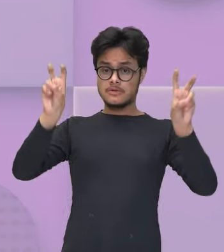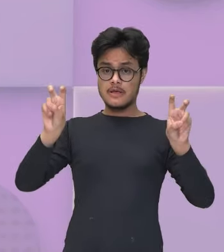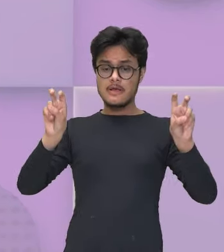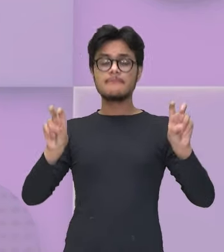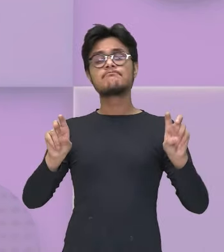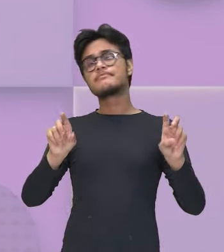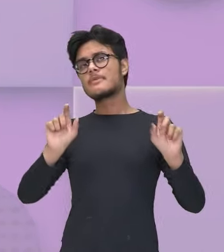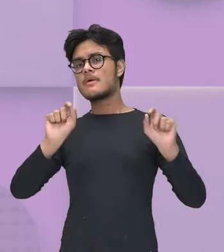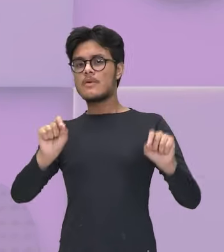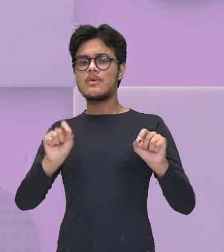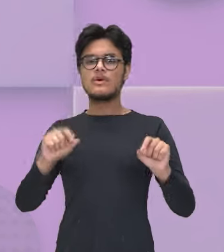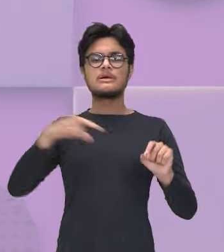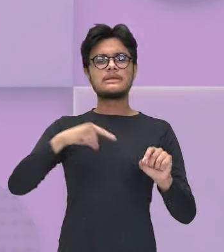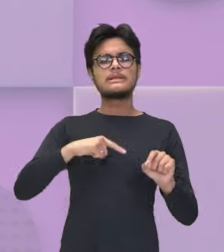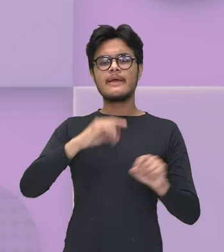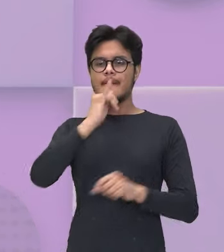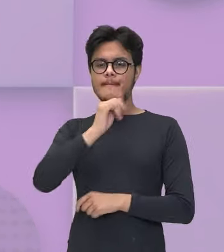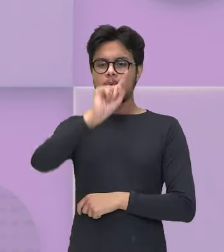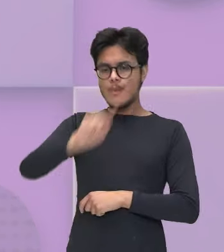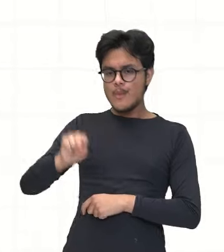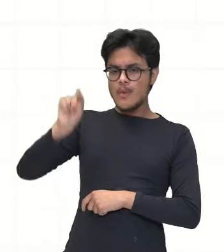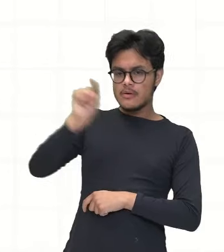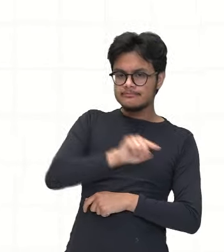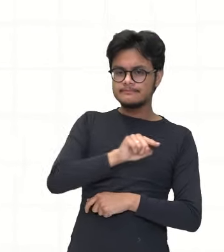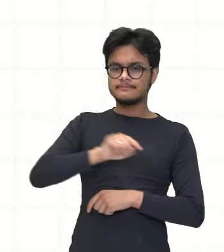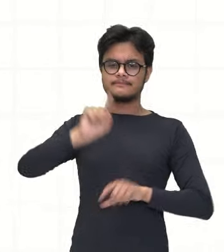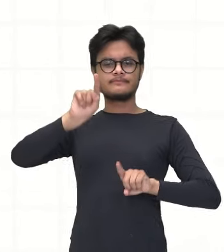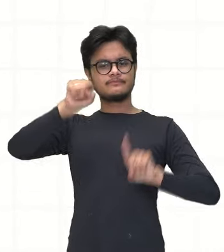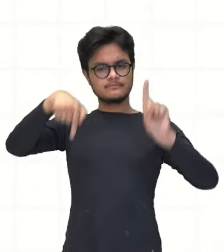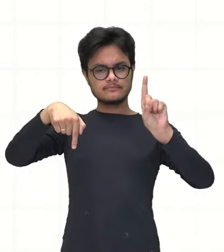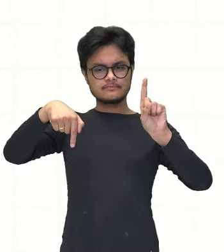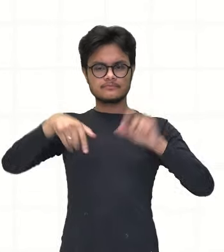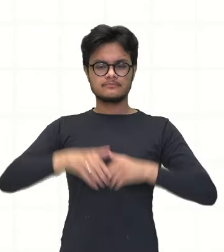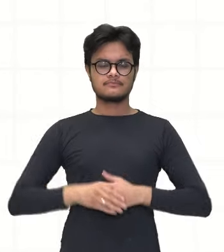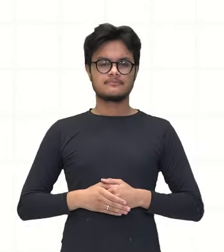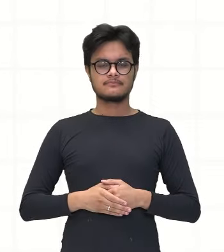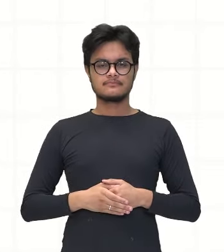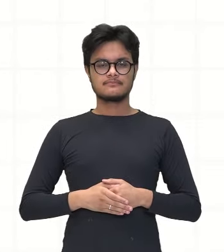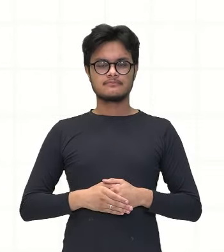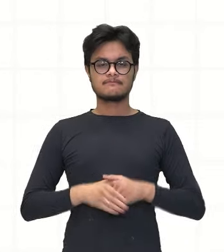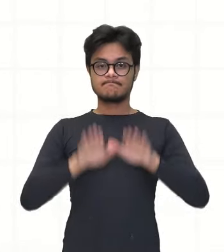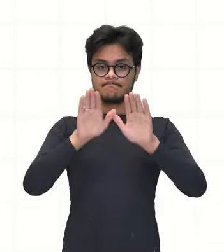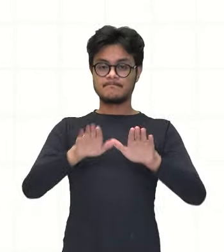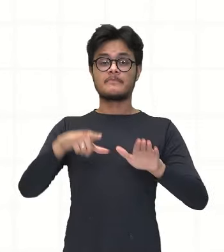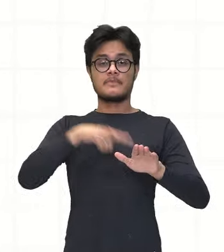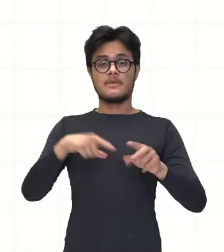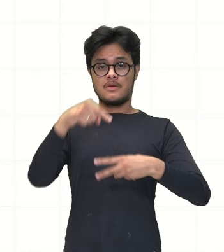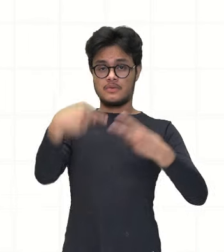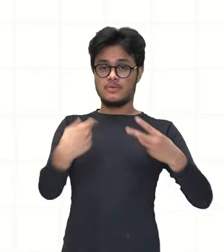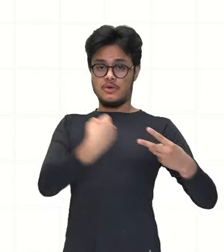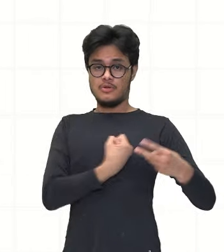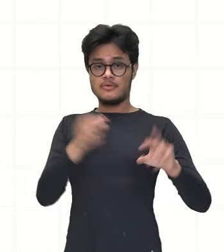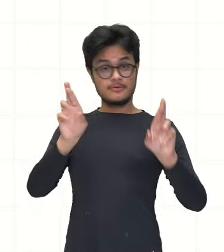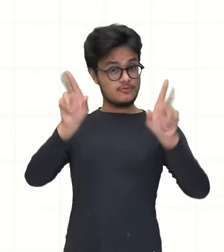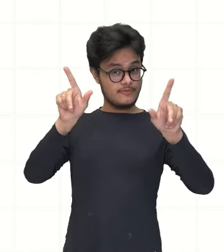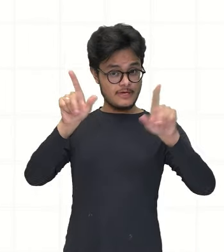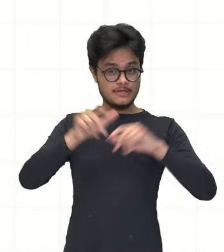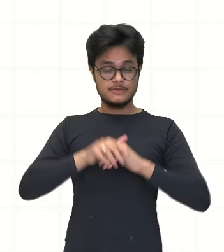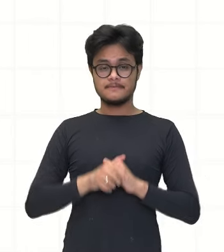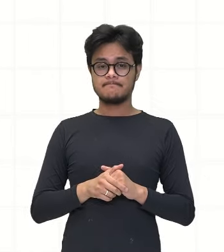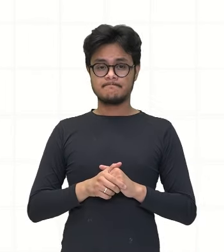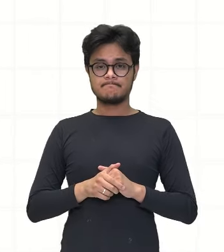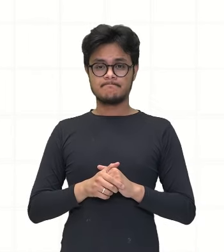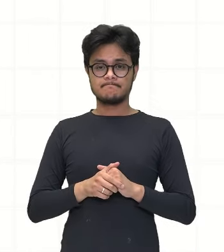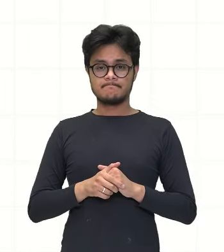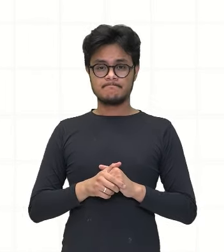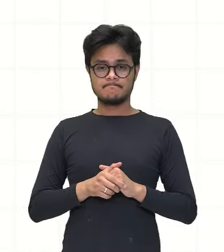envolva razão e proporção. Então, duas grandezas são diretamente proporcionais quando